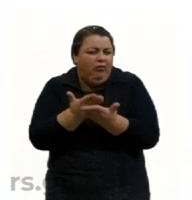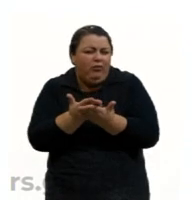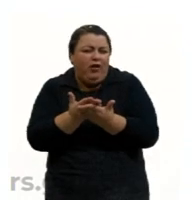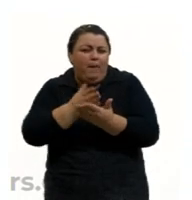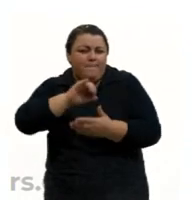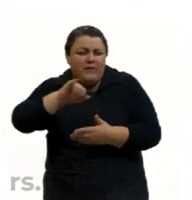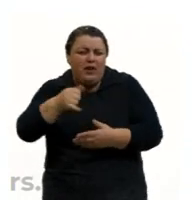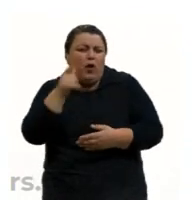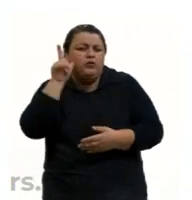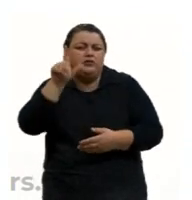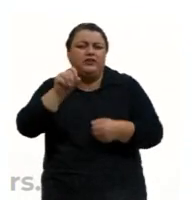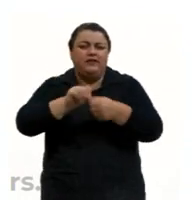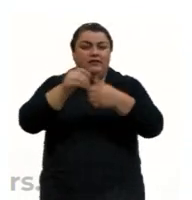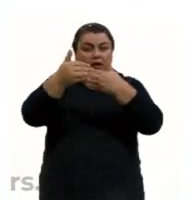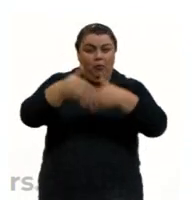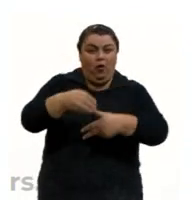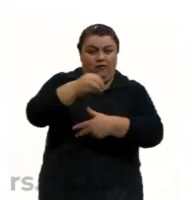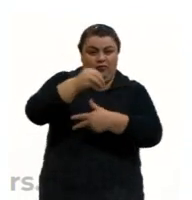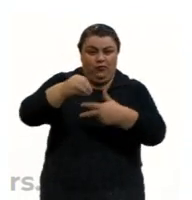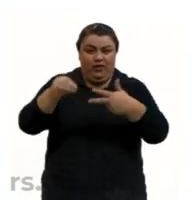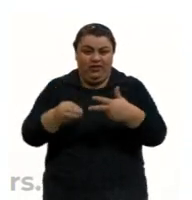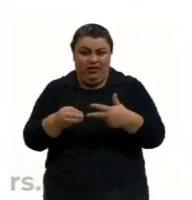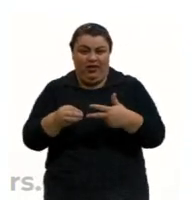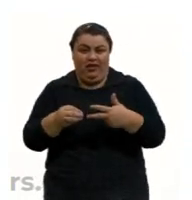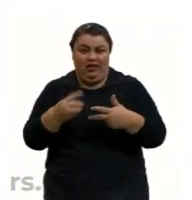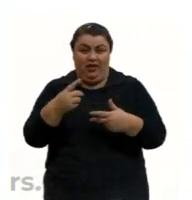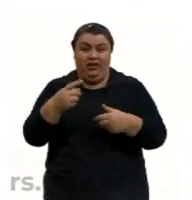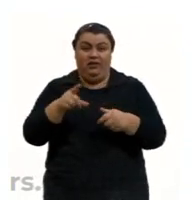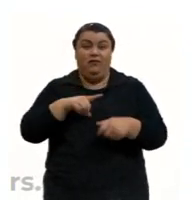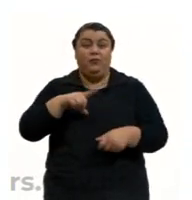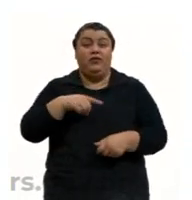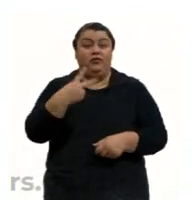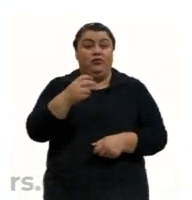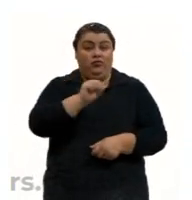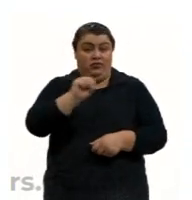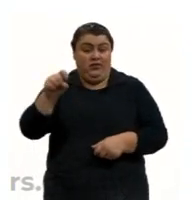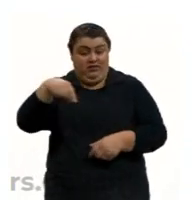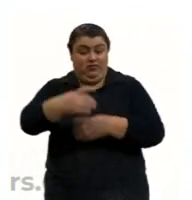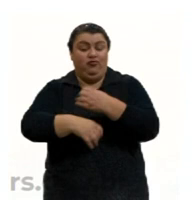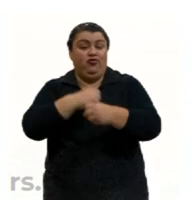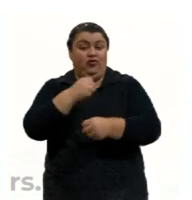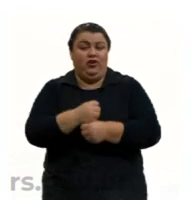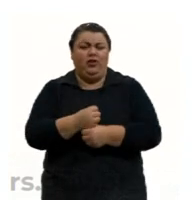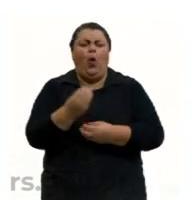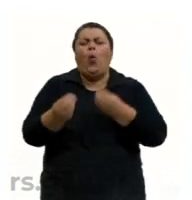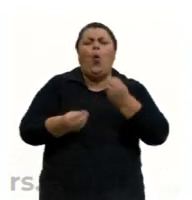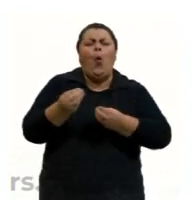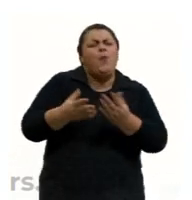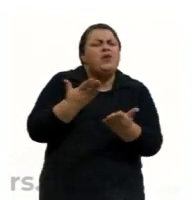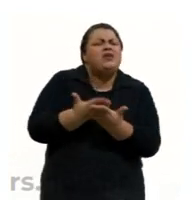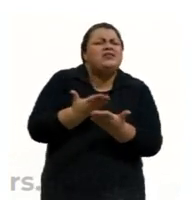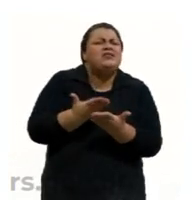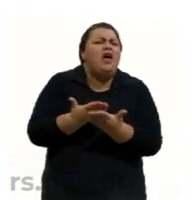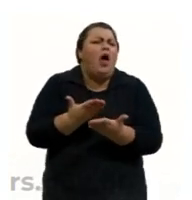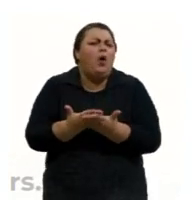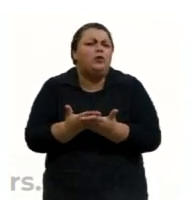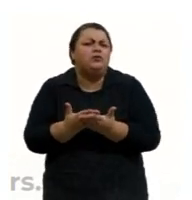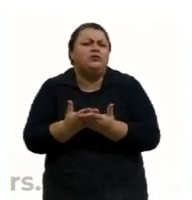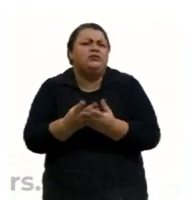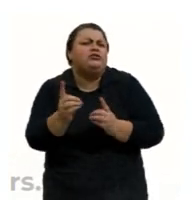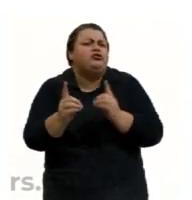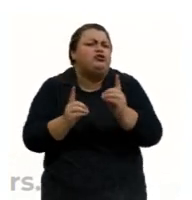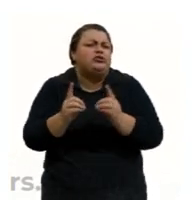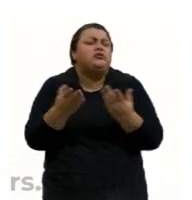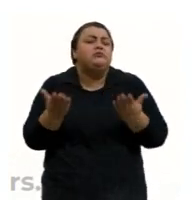enfrentar o Enem que acontece no segundo semestre deste ano. Como é será a dinâmica das nossas aulas? Então, nós teremos durante